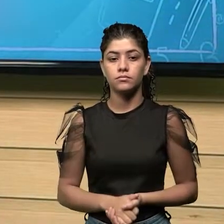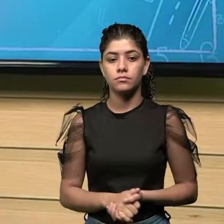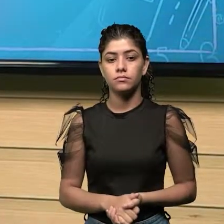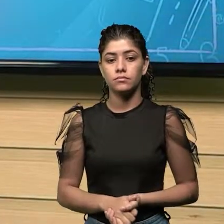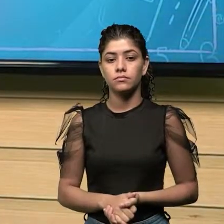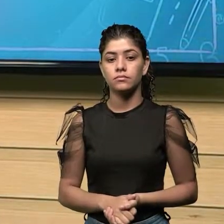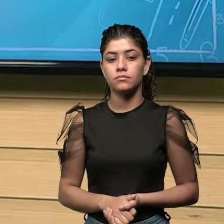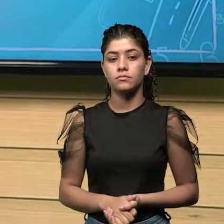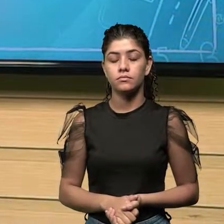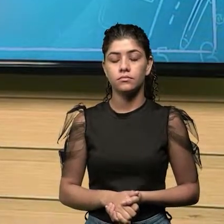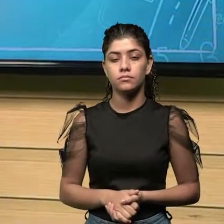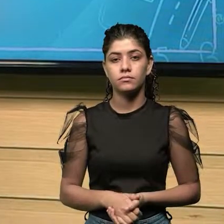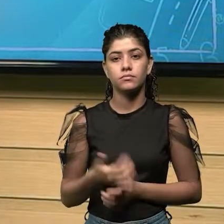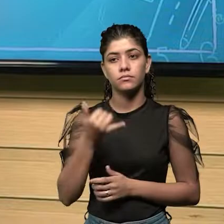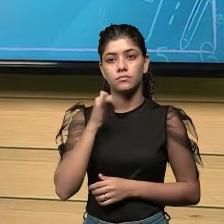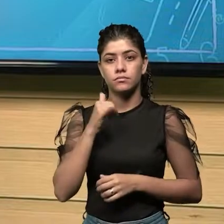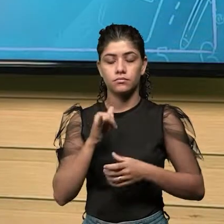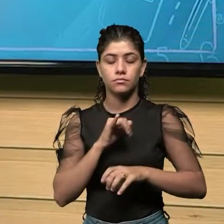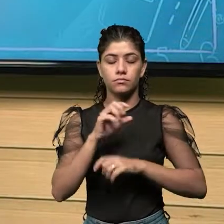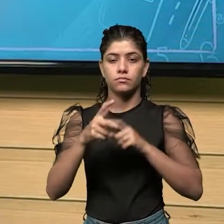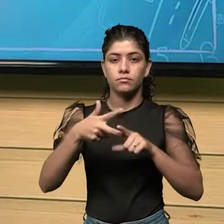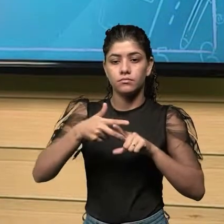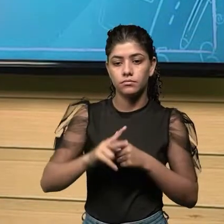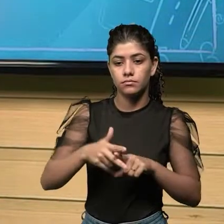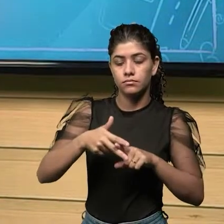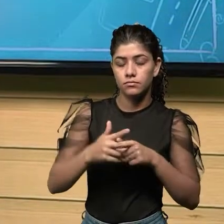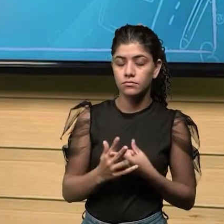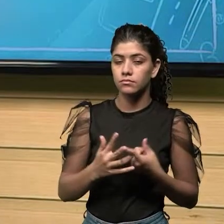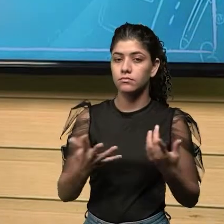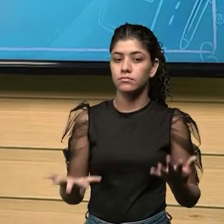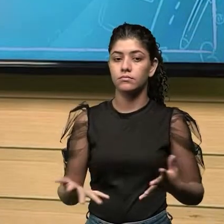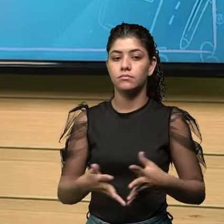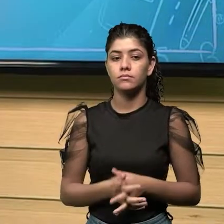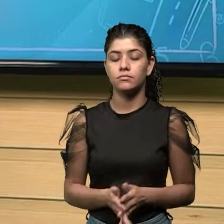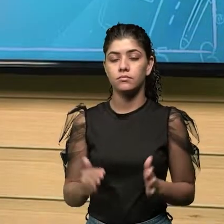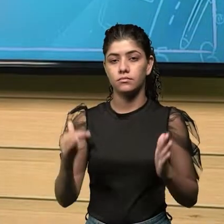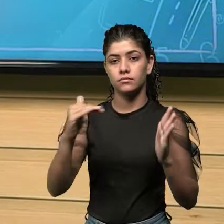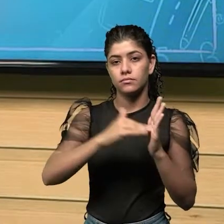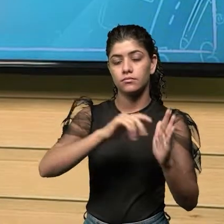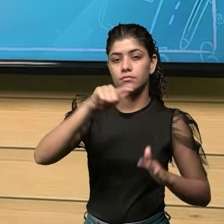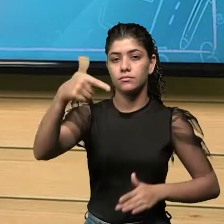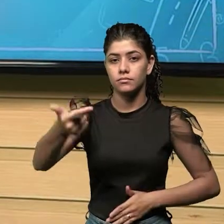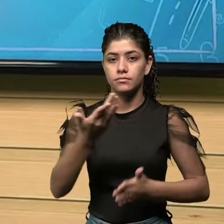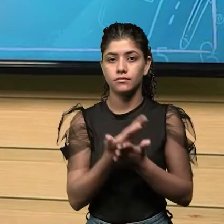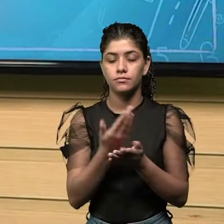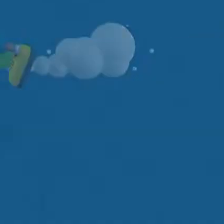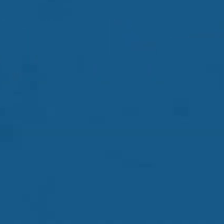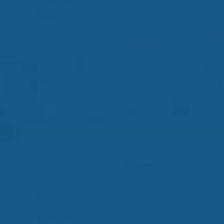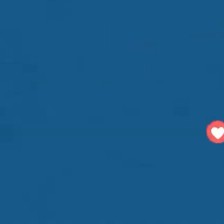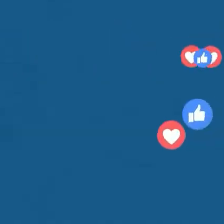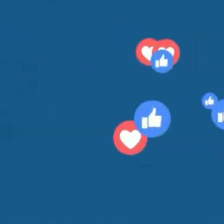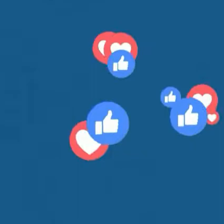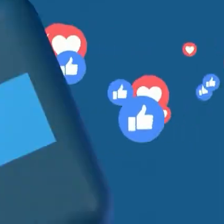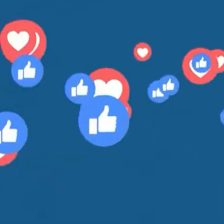de técnico em eletrotécnica, metrologia. A gente se vê na próxima.